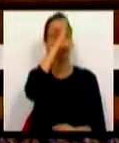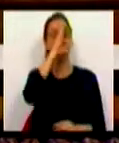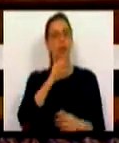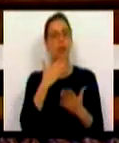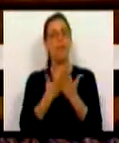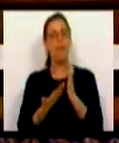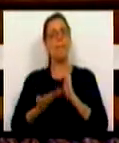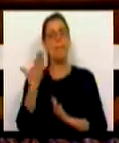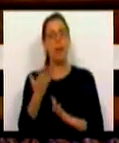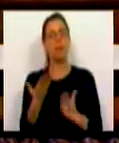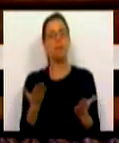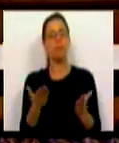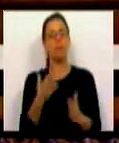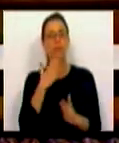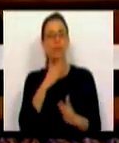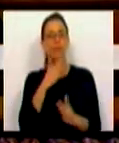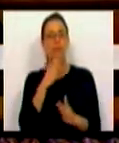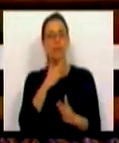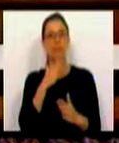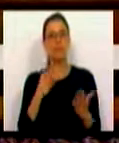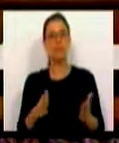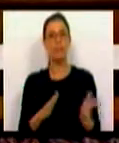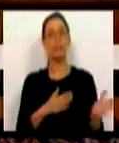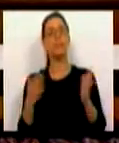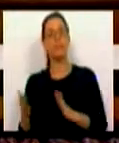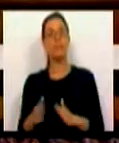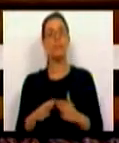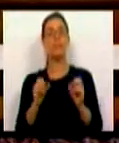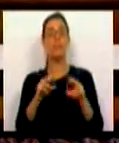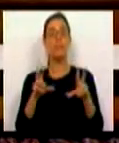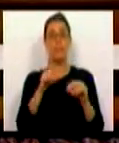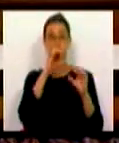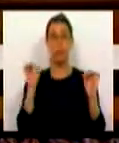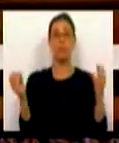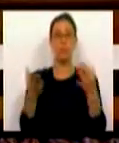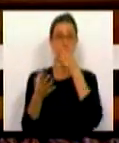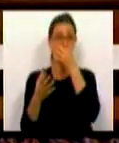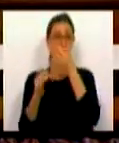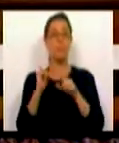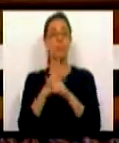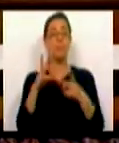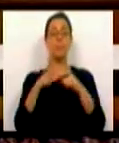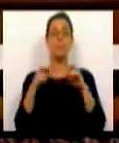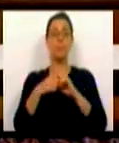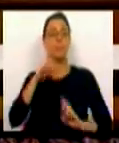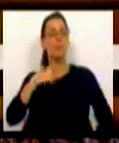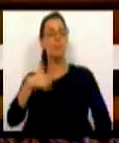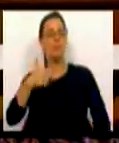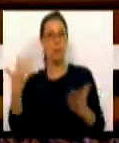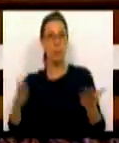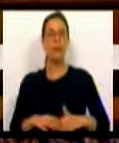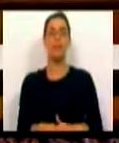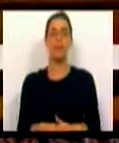aumentará significativamente. Por outro lado, a limpeza da floresta é outro problema fundamental.